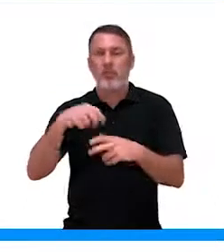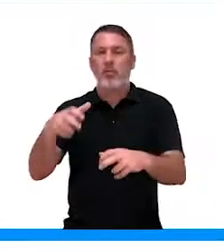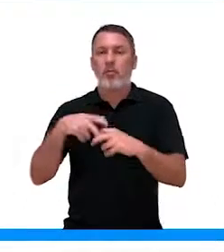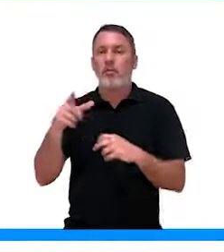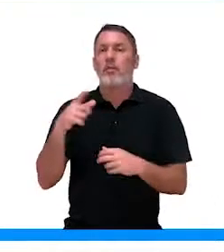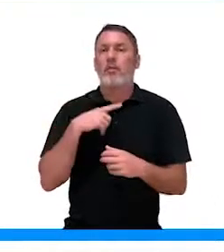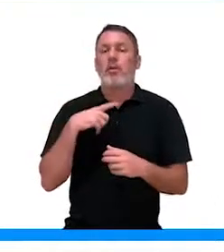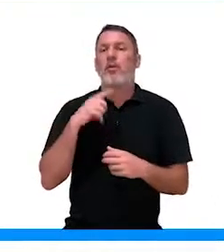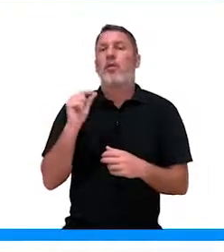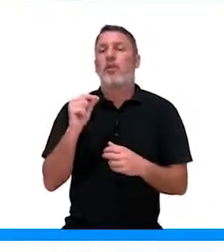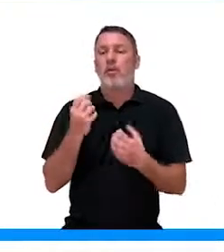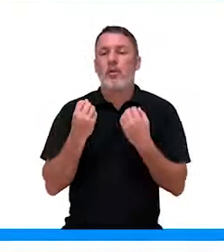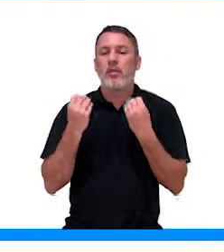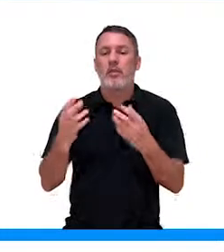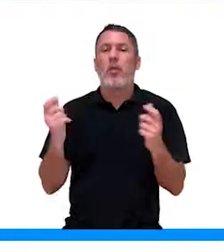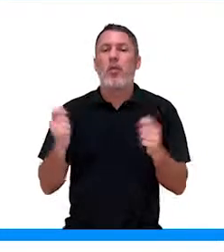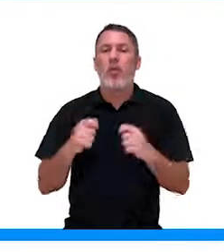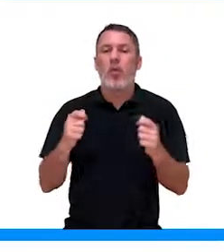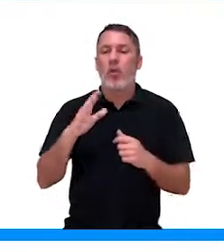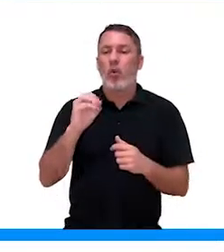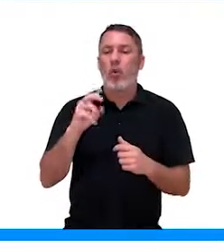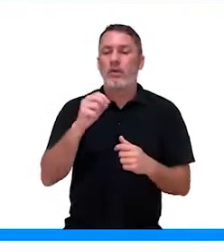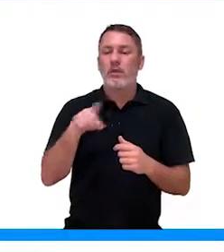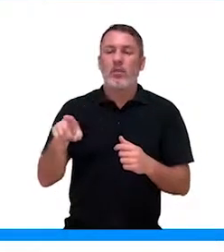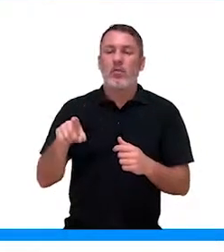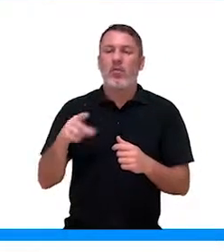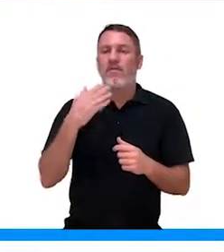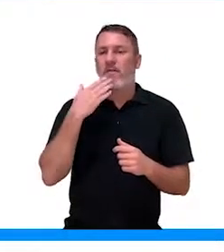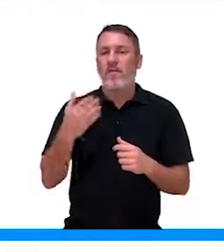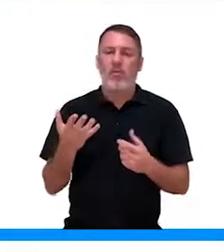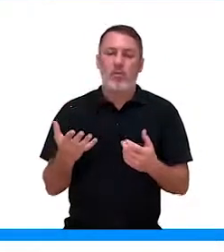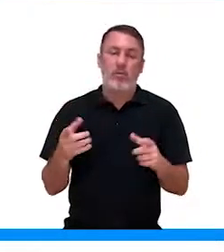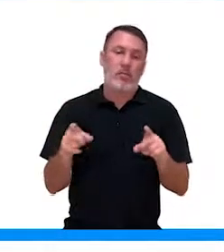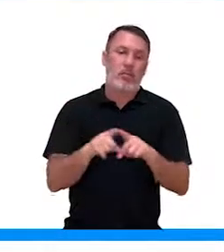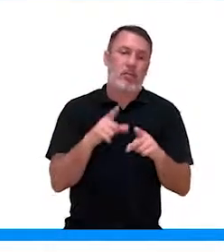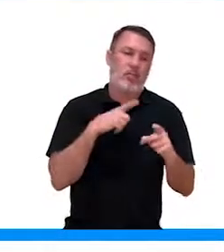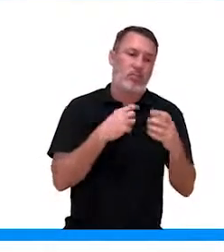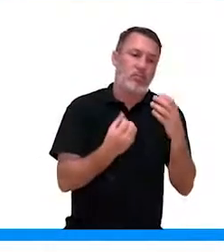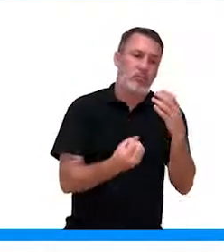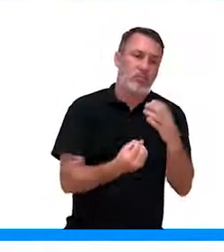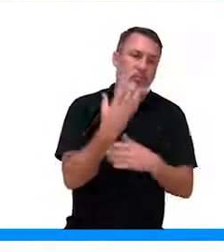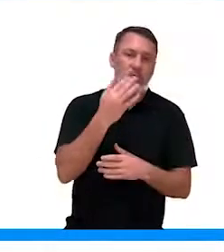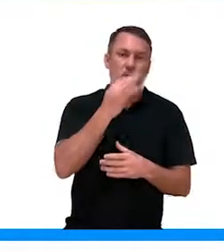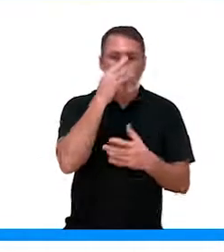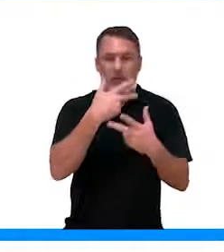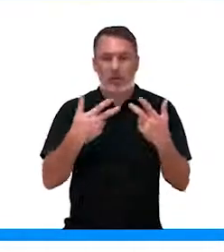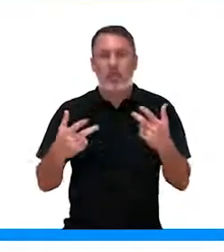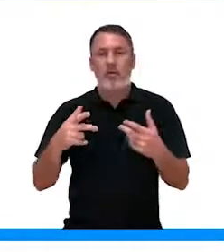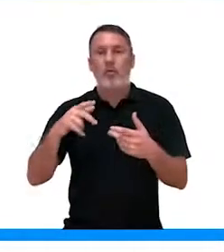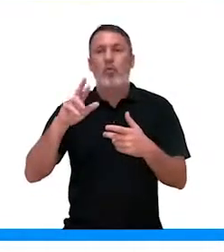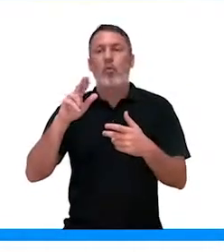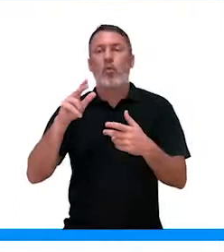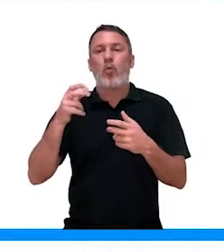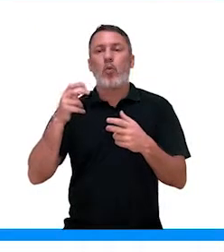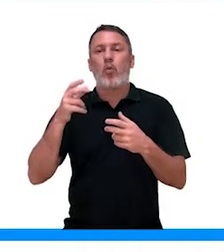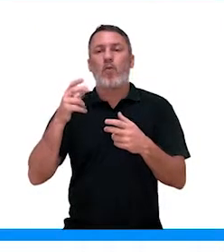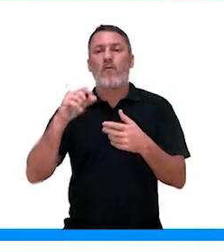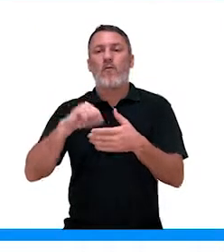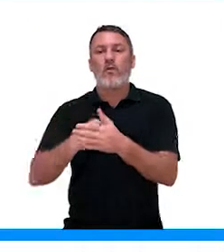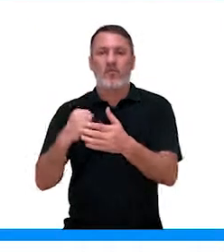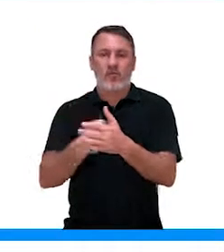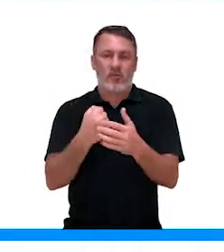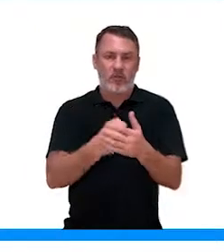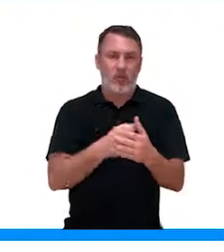então ele está submetido aí a condições que não são favoráveis, ele mantém a planta em dormência para esperar o momento